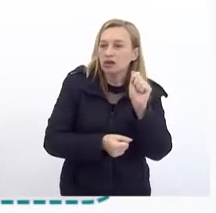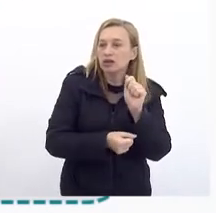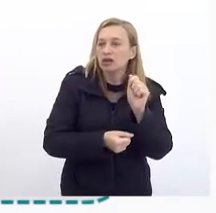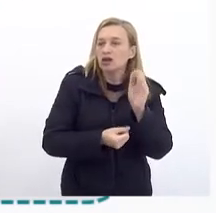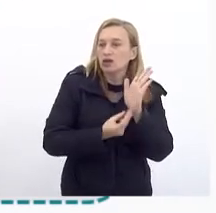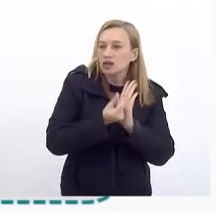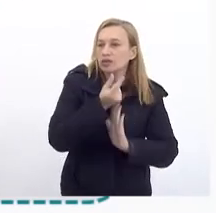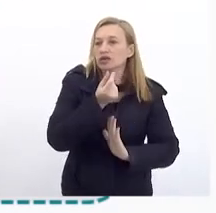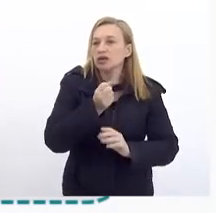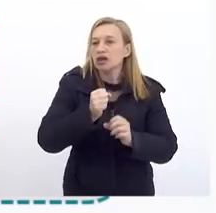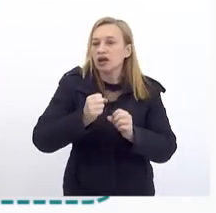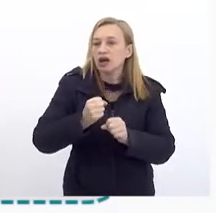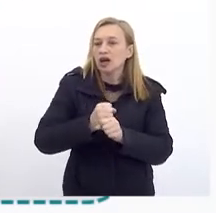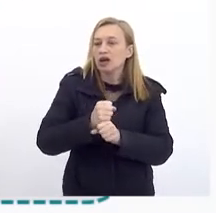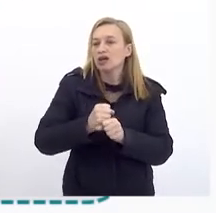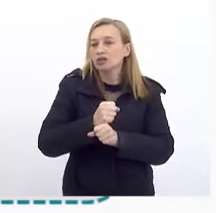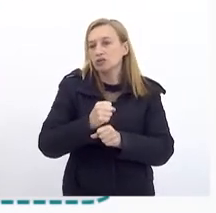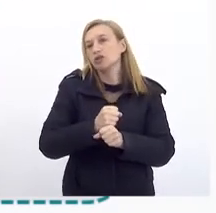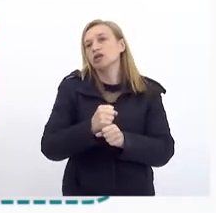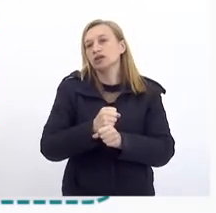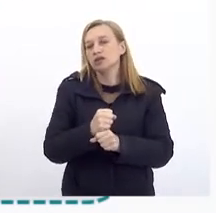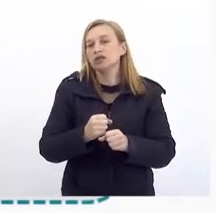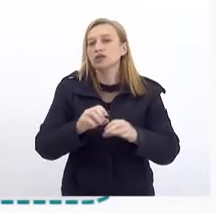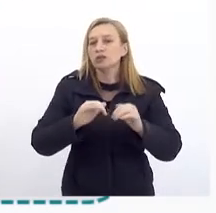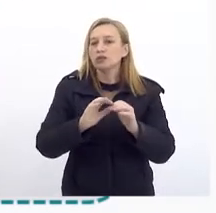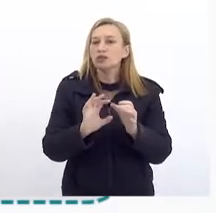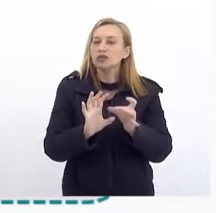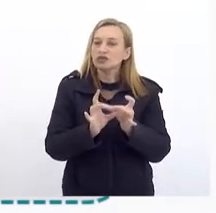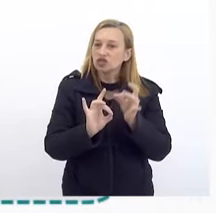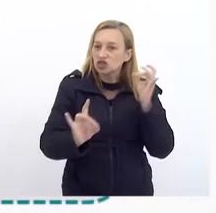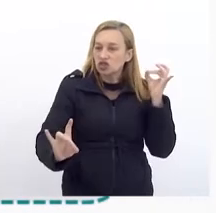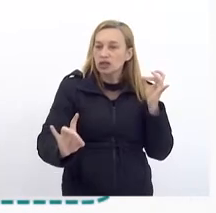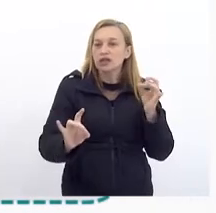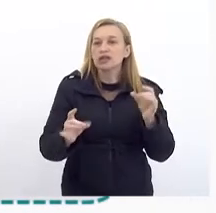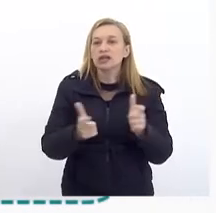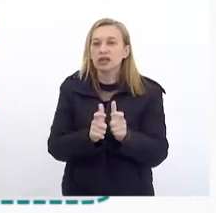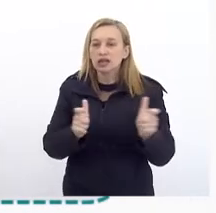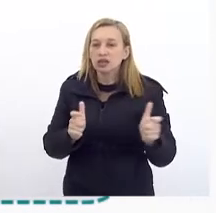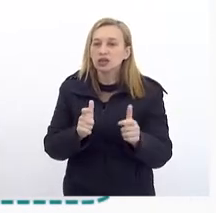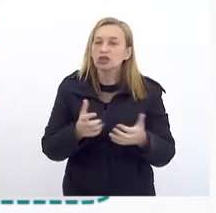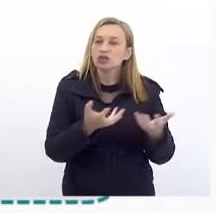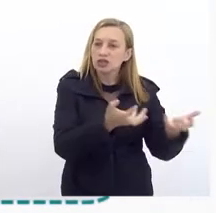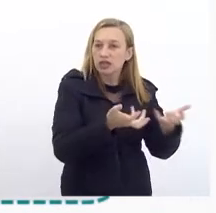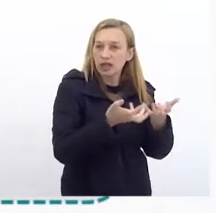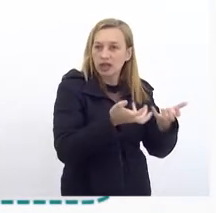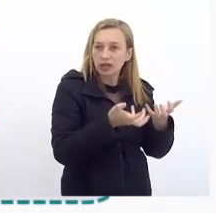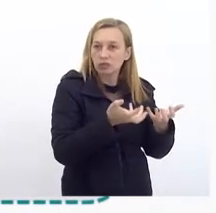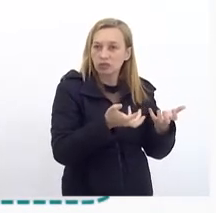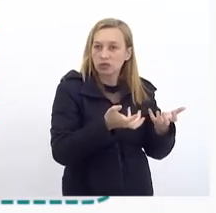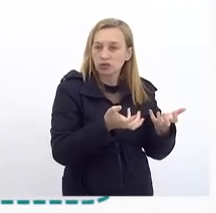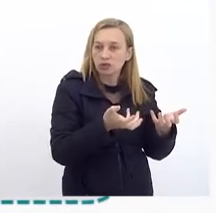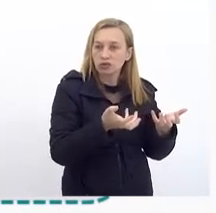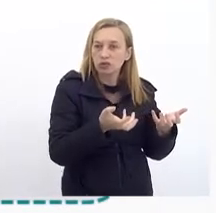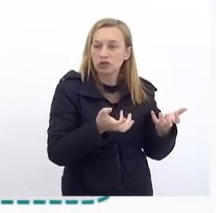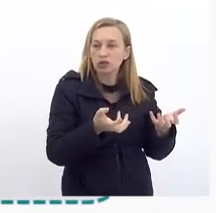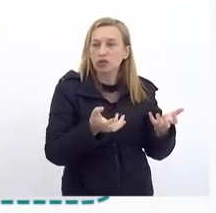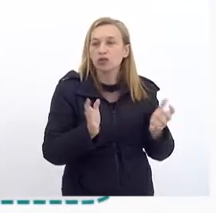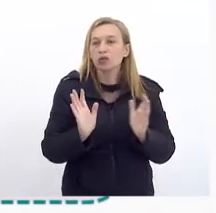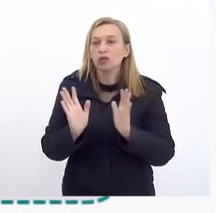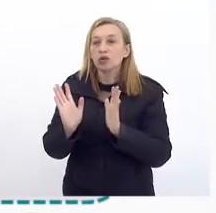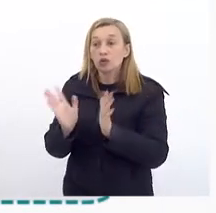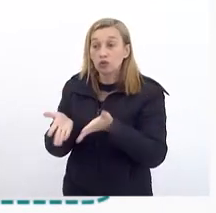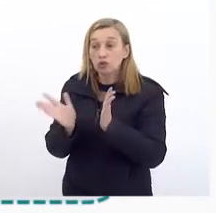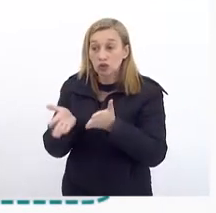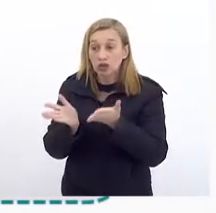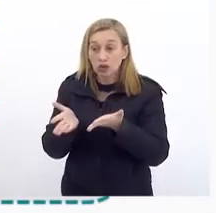Ainda temos uma distância muito grande Entre o que a gente quer do PODE Para o que está hoje Que